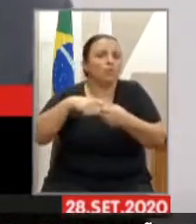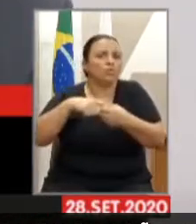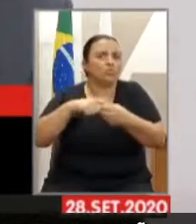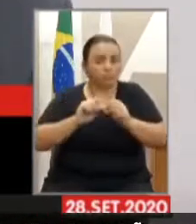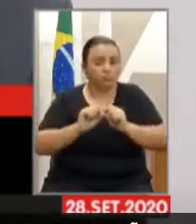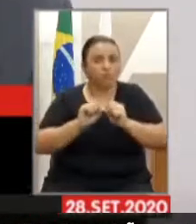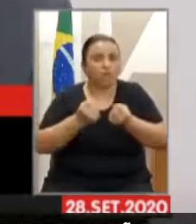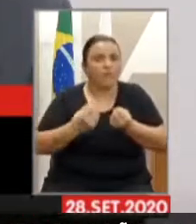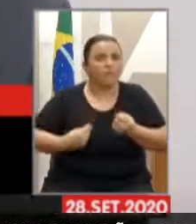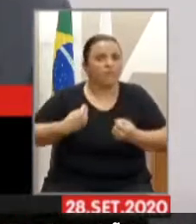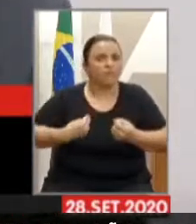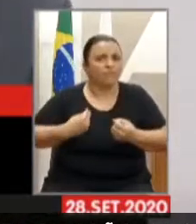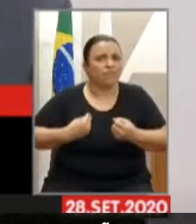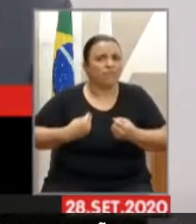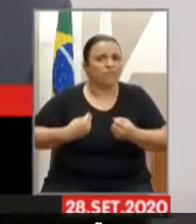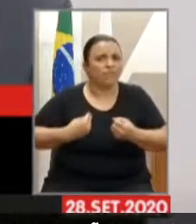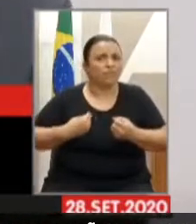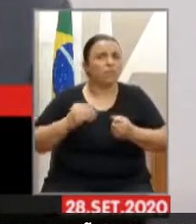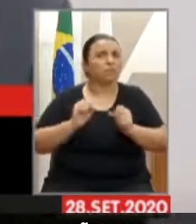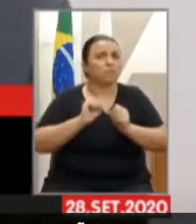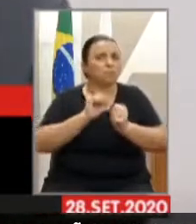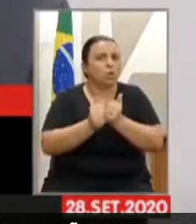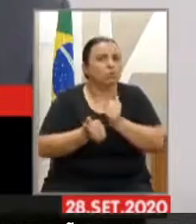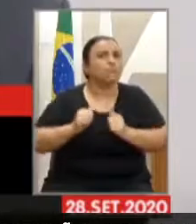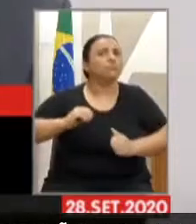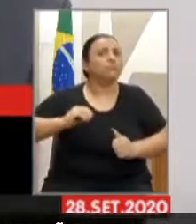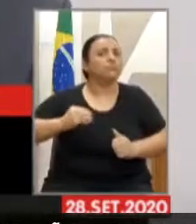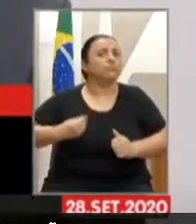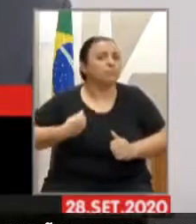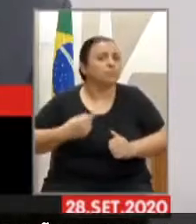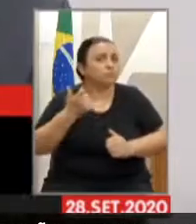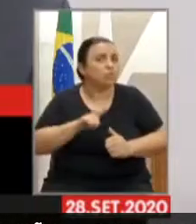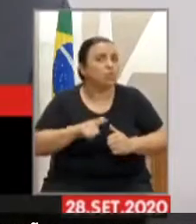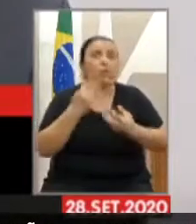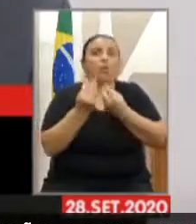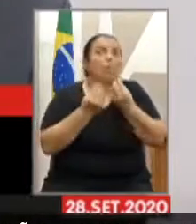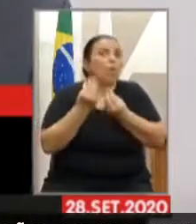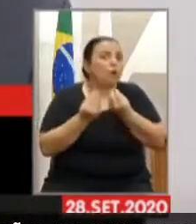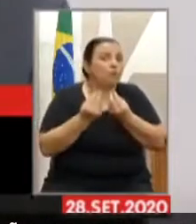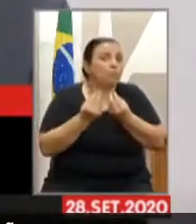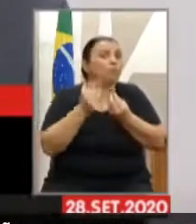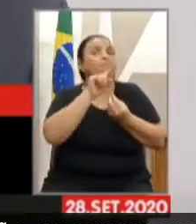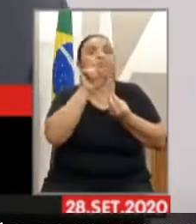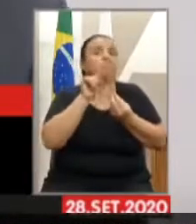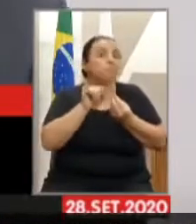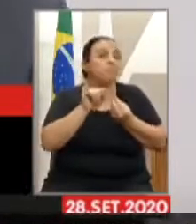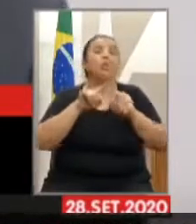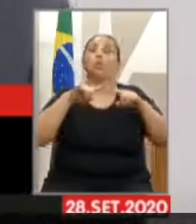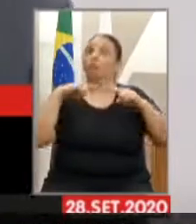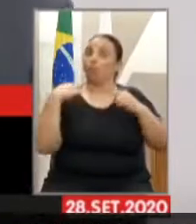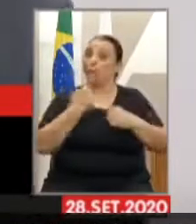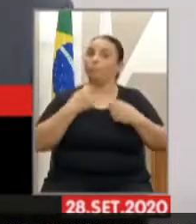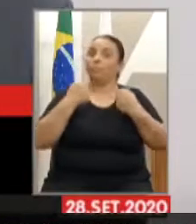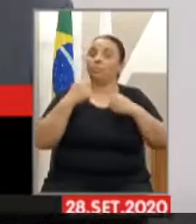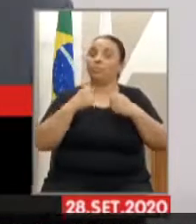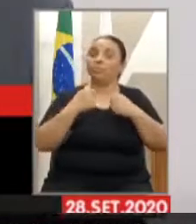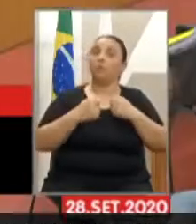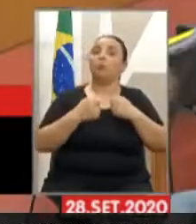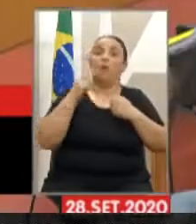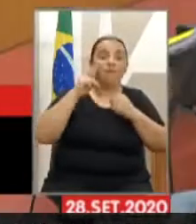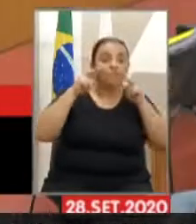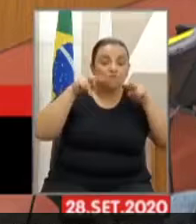Como que será feito? Então, nós temos que assentar, nós temos que ver, nós temos que analisar, nós temos que